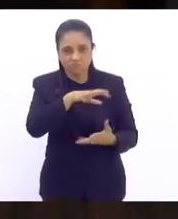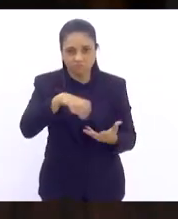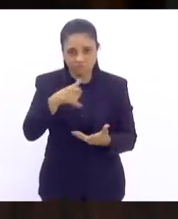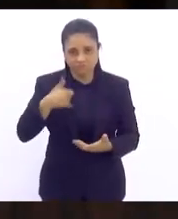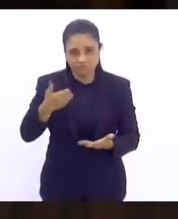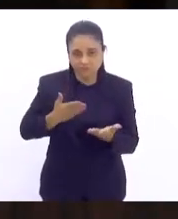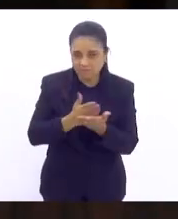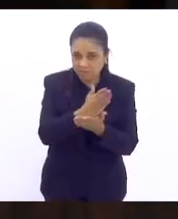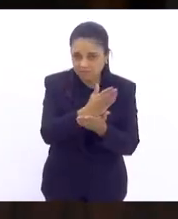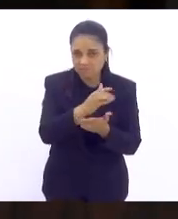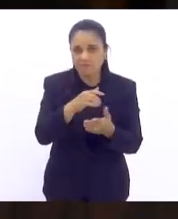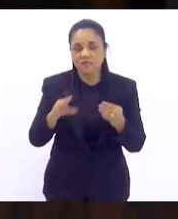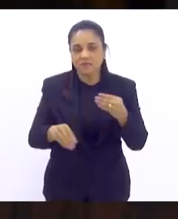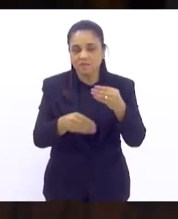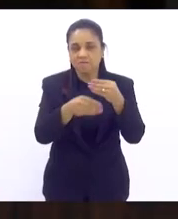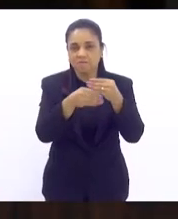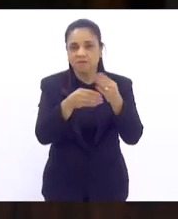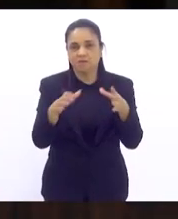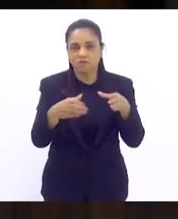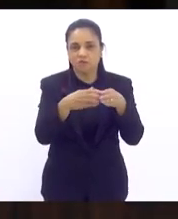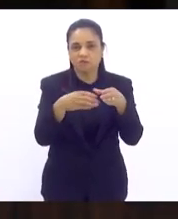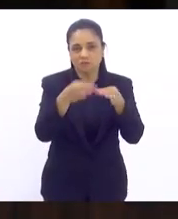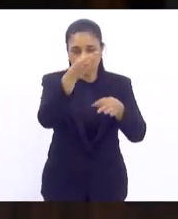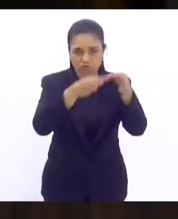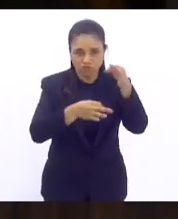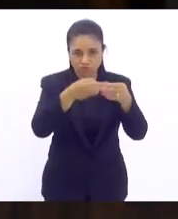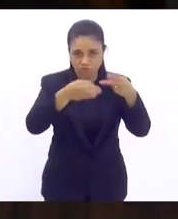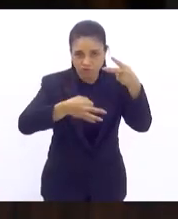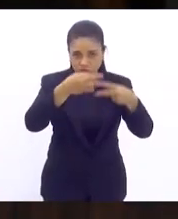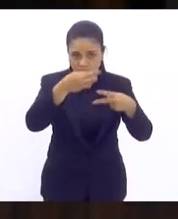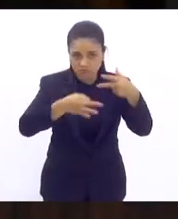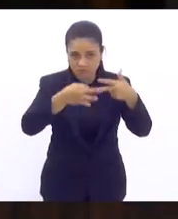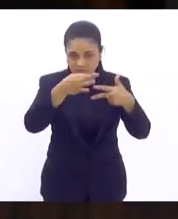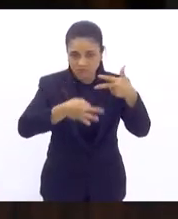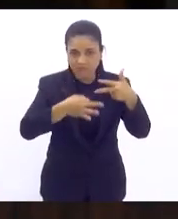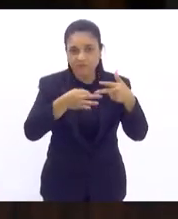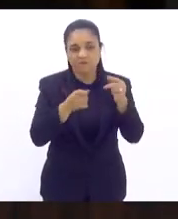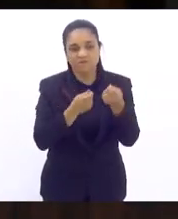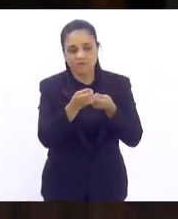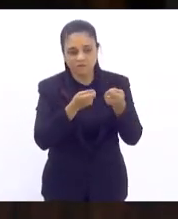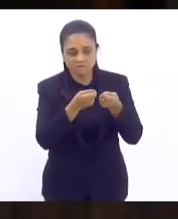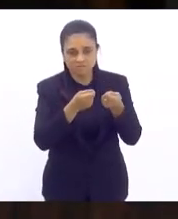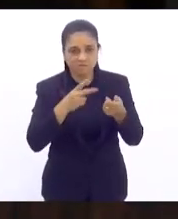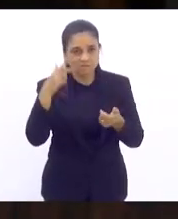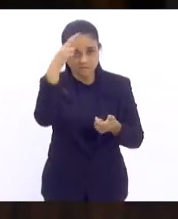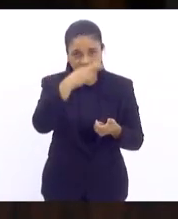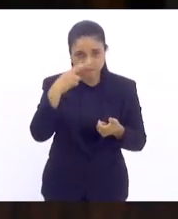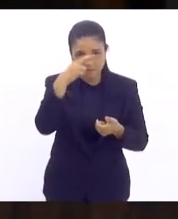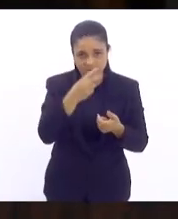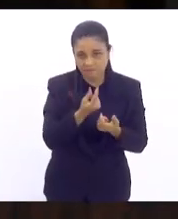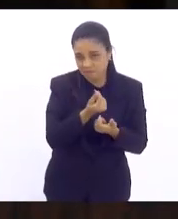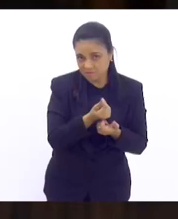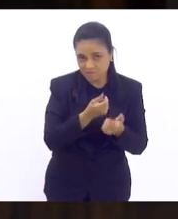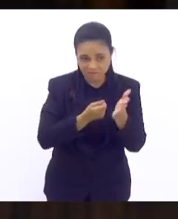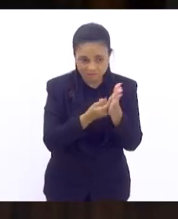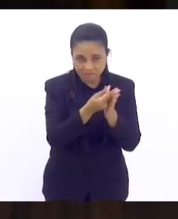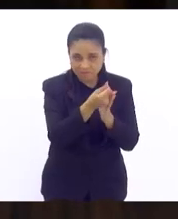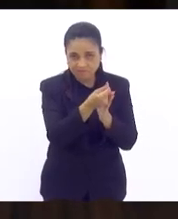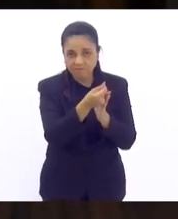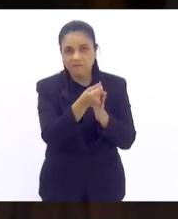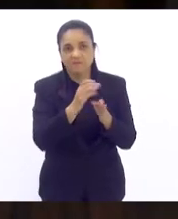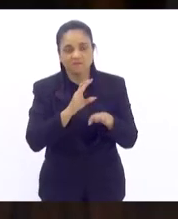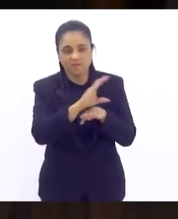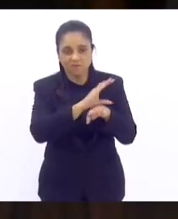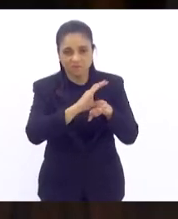favorável, com emenda da comissão de Constituição e Justiça, de orçamento, finanças, fiscalização financeira e controle favorável, com a emenda da